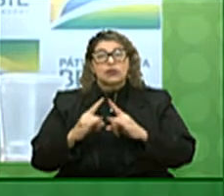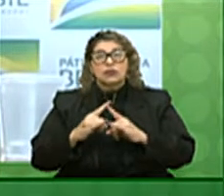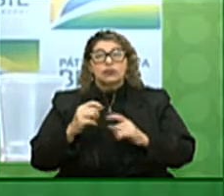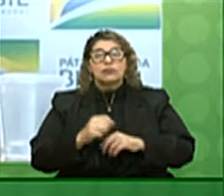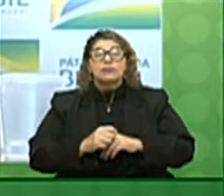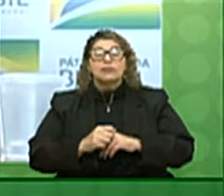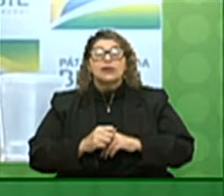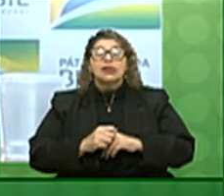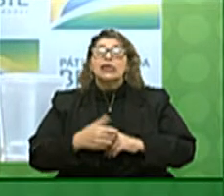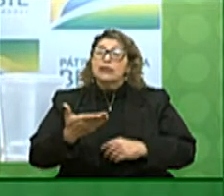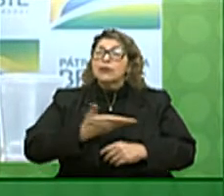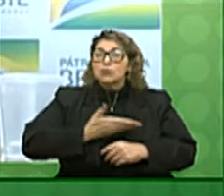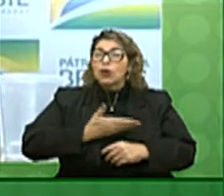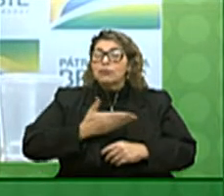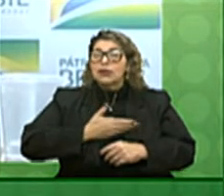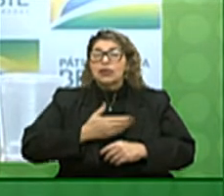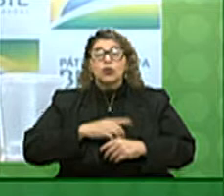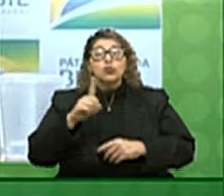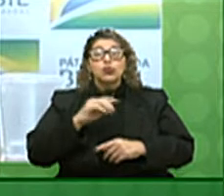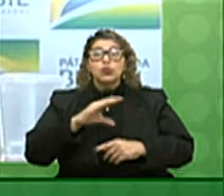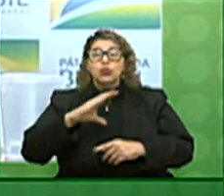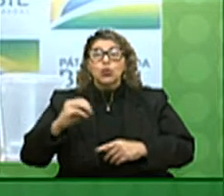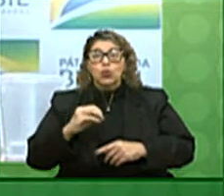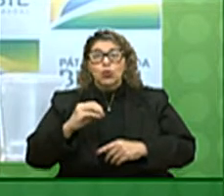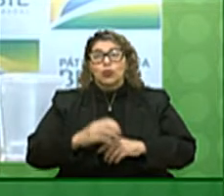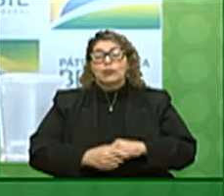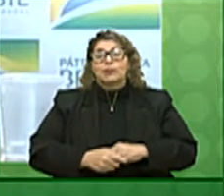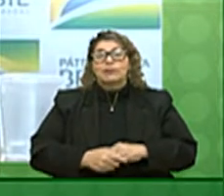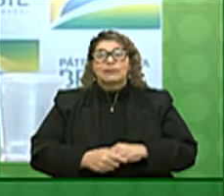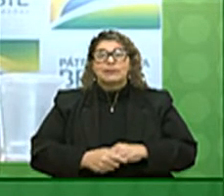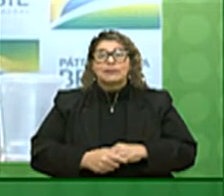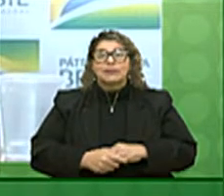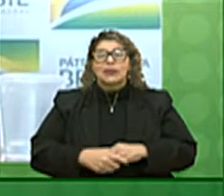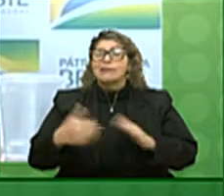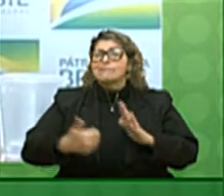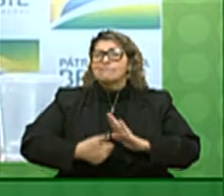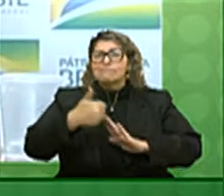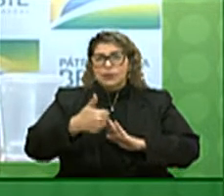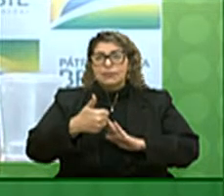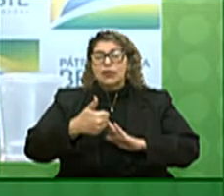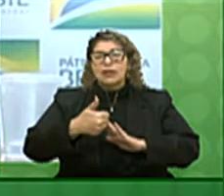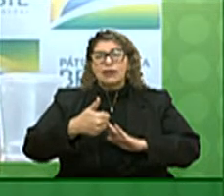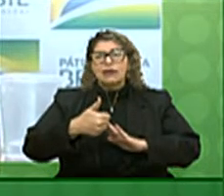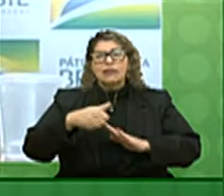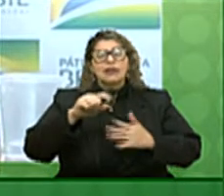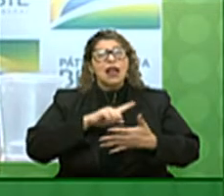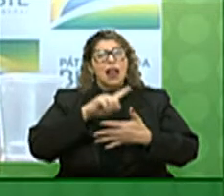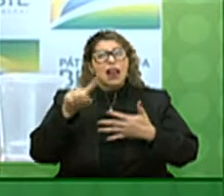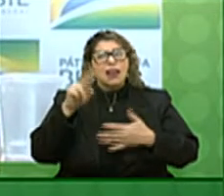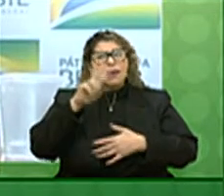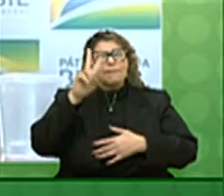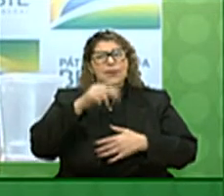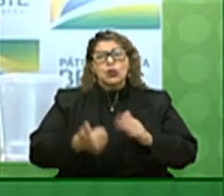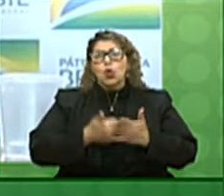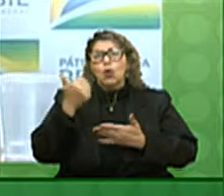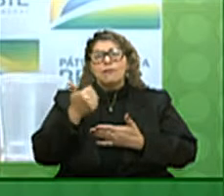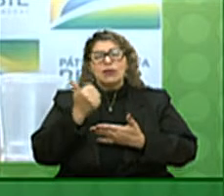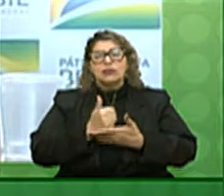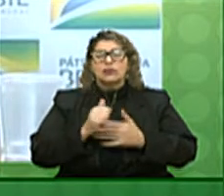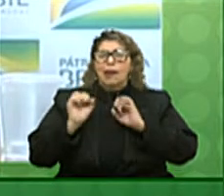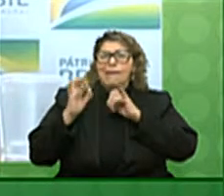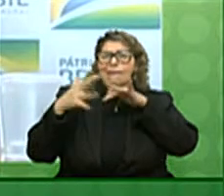prezado amigo deputado Tenente Coronel Zucco pela pergunta. Eu primeiro quero destacar que desde o começo da pandemia